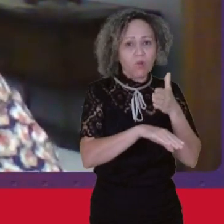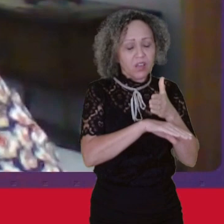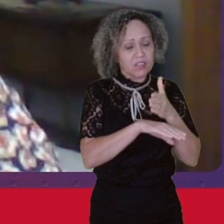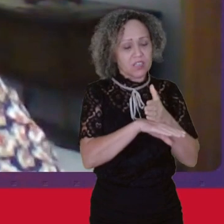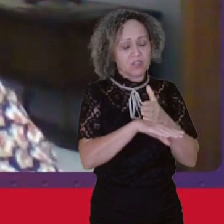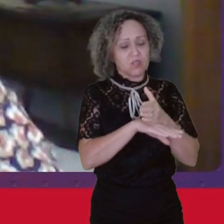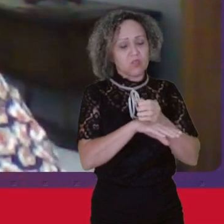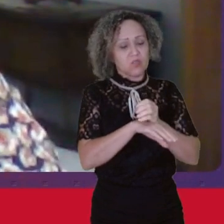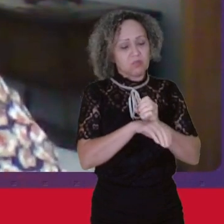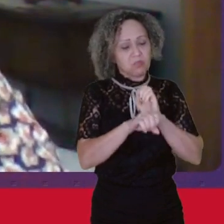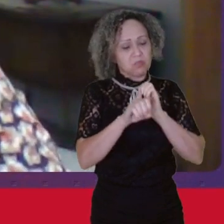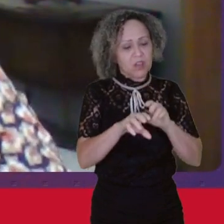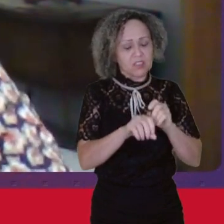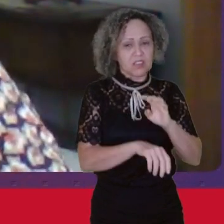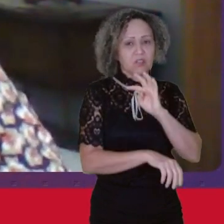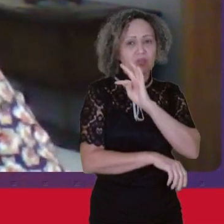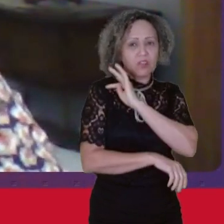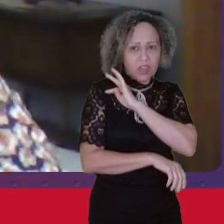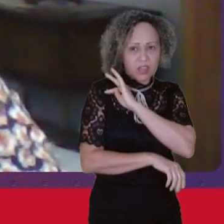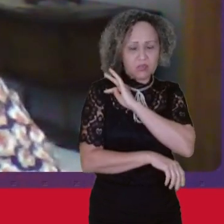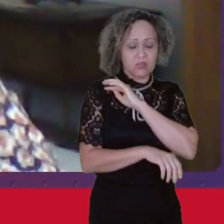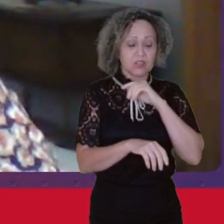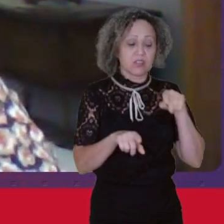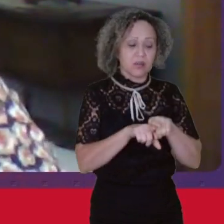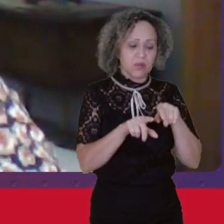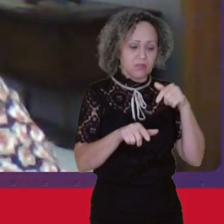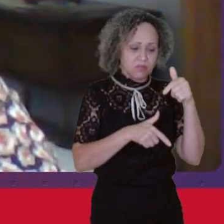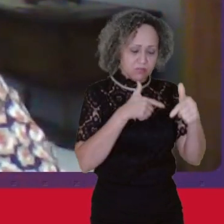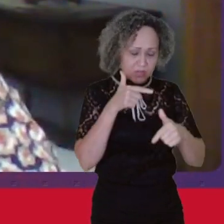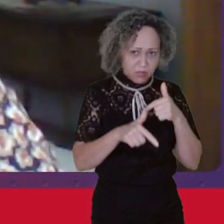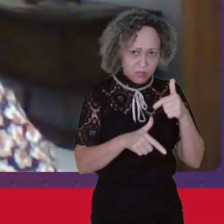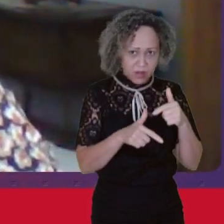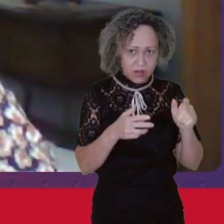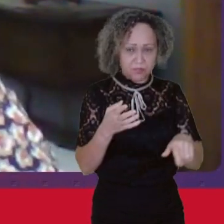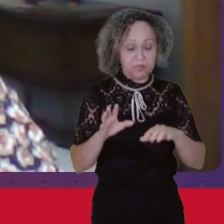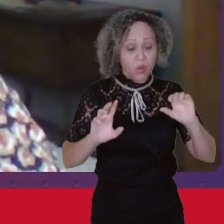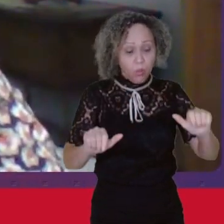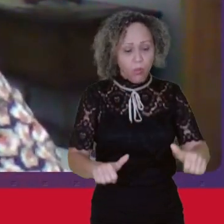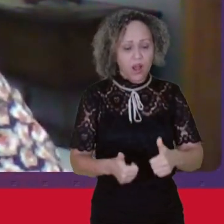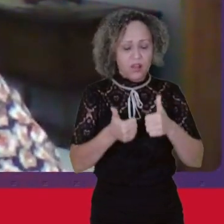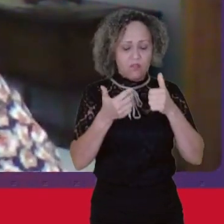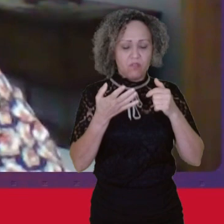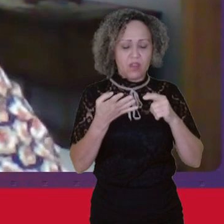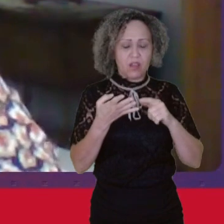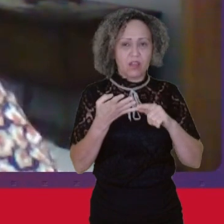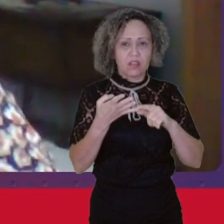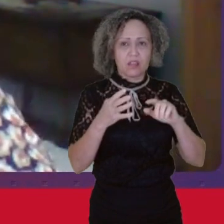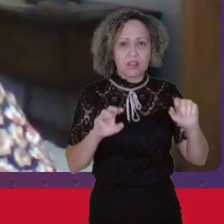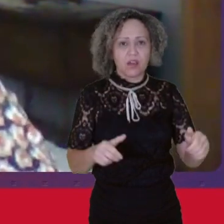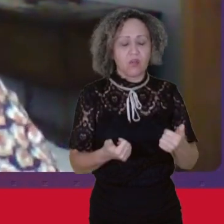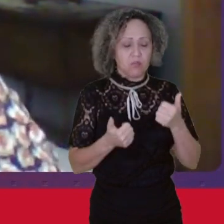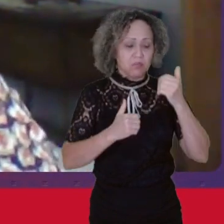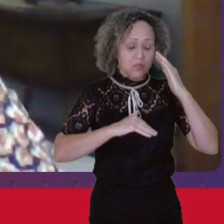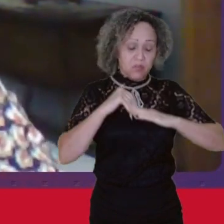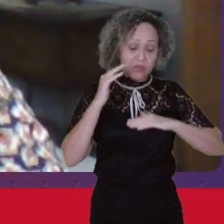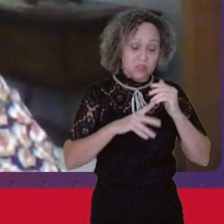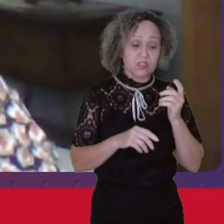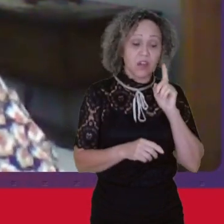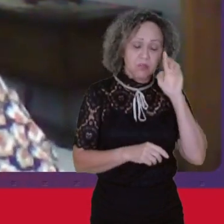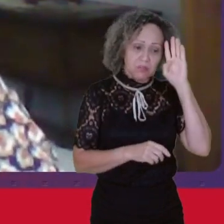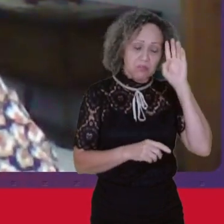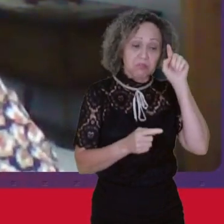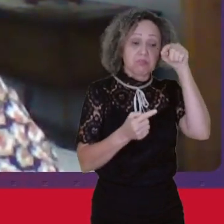técnico e emprego Qualificação profissional Voltadas principalmente Mas